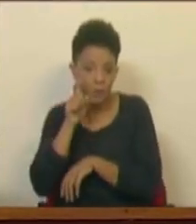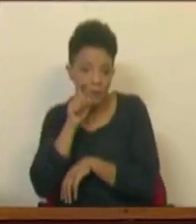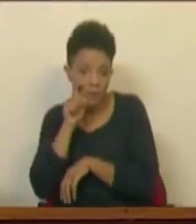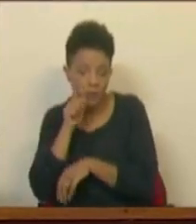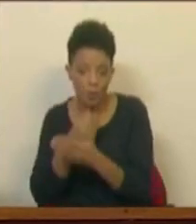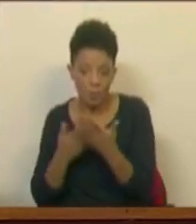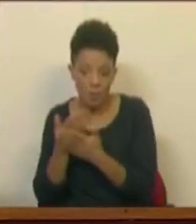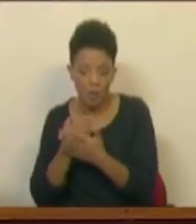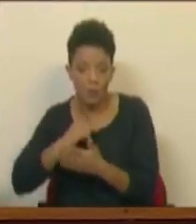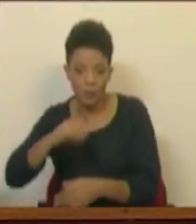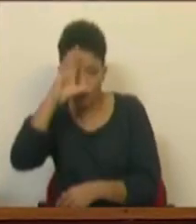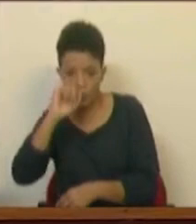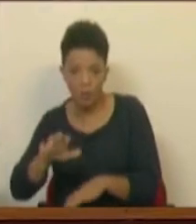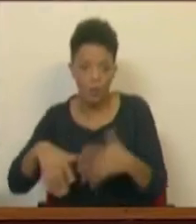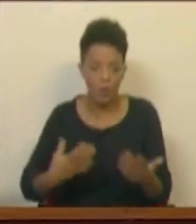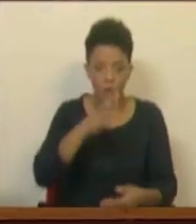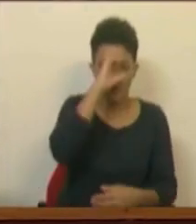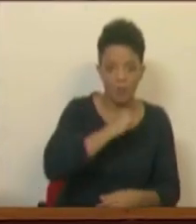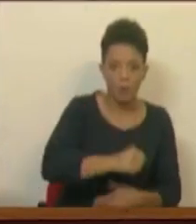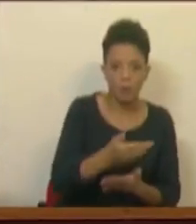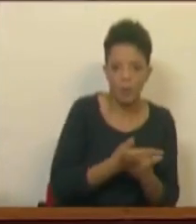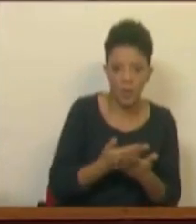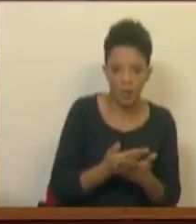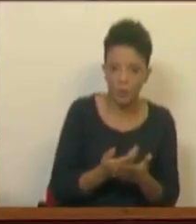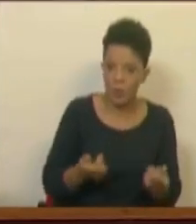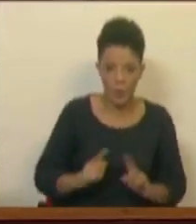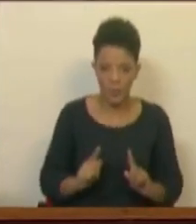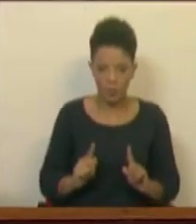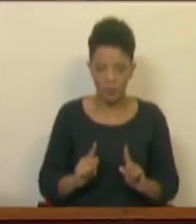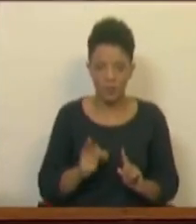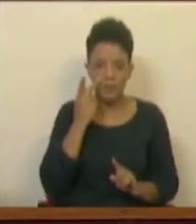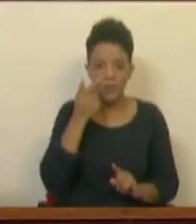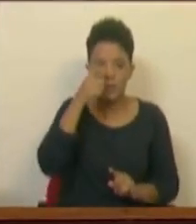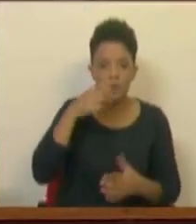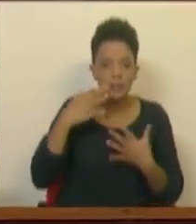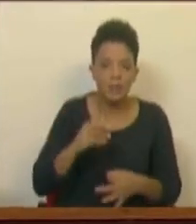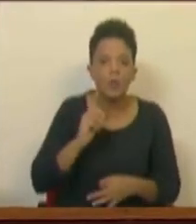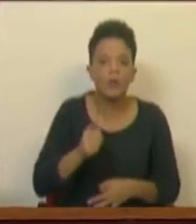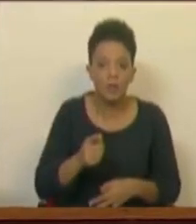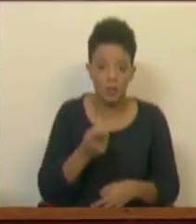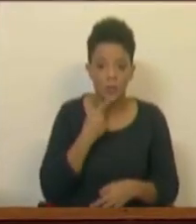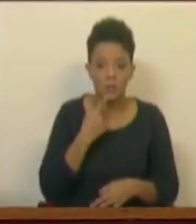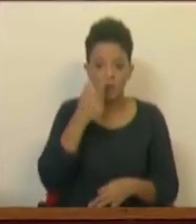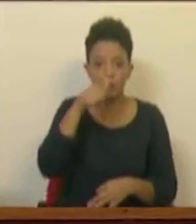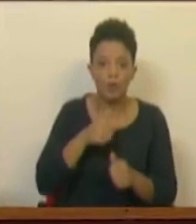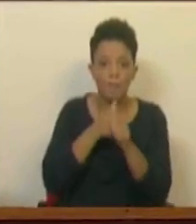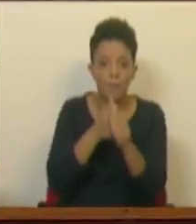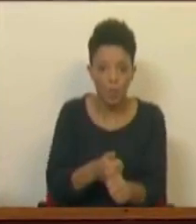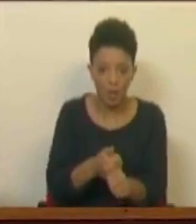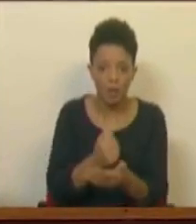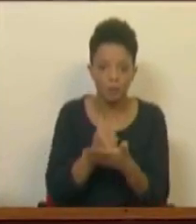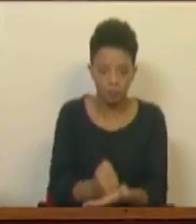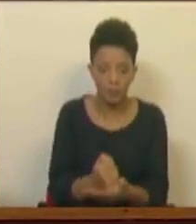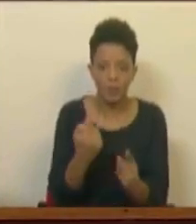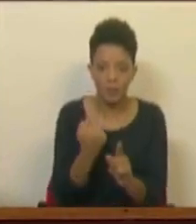do mercado contra o Estado ou do Estado contra o mercado. Simplificar a vida das pessoas significa estar do lado das pessoas nas muitas